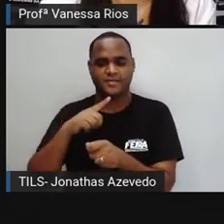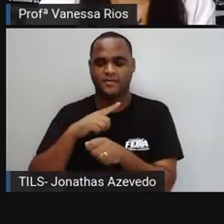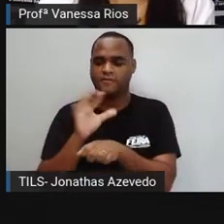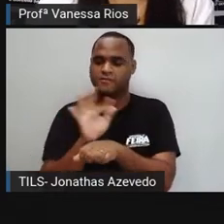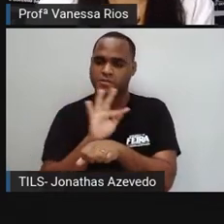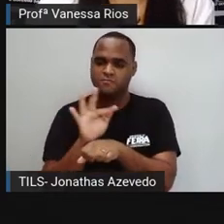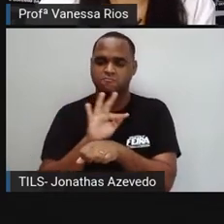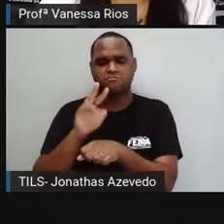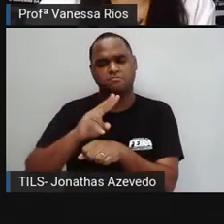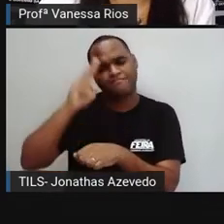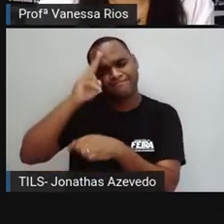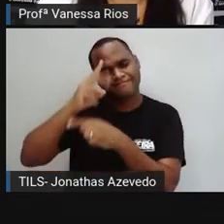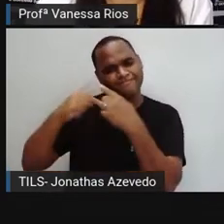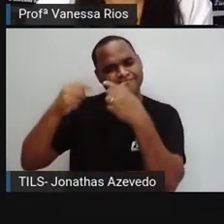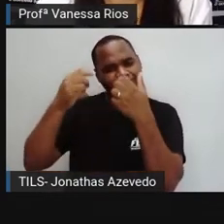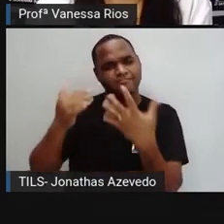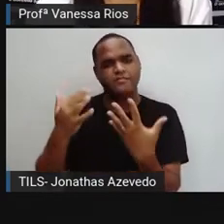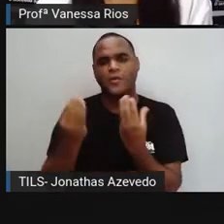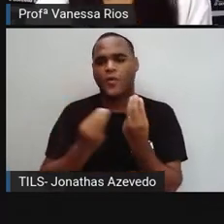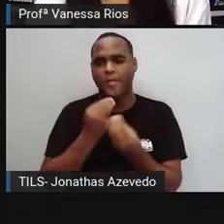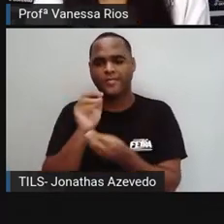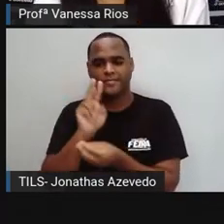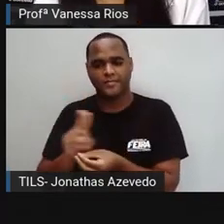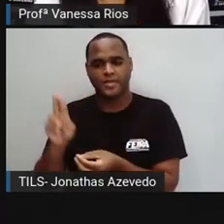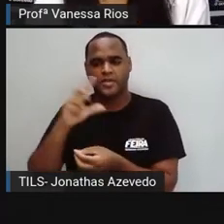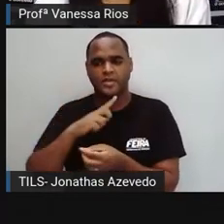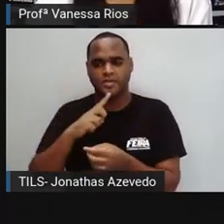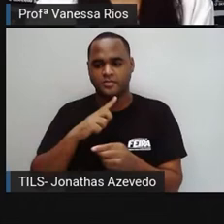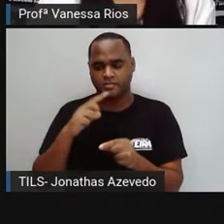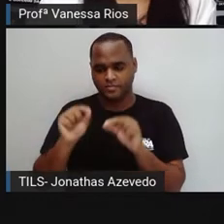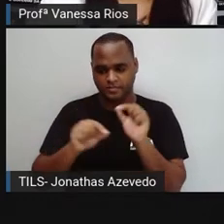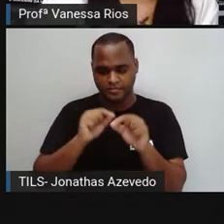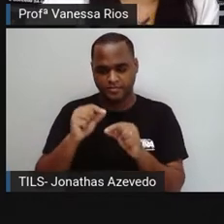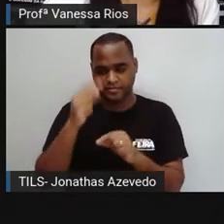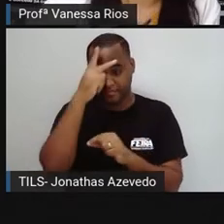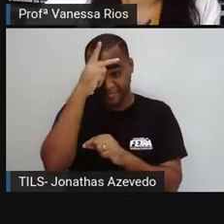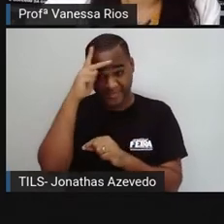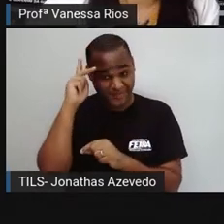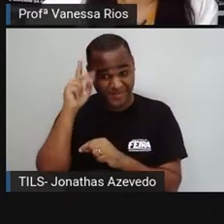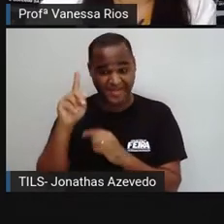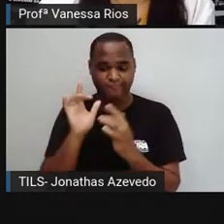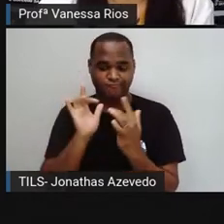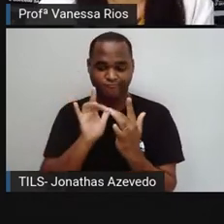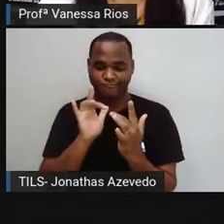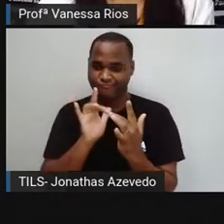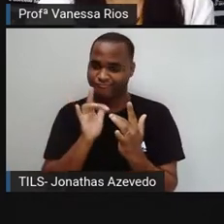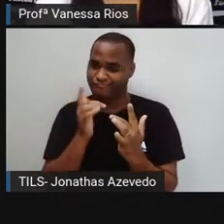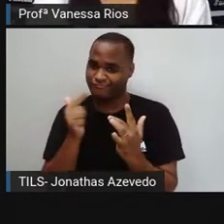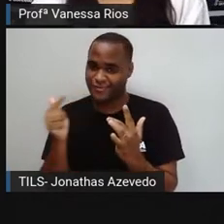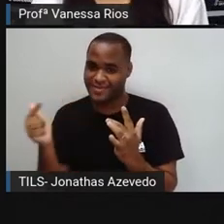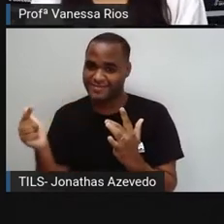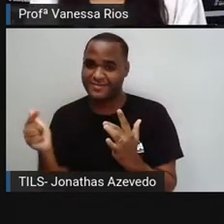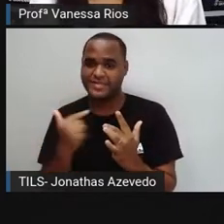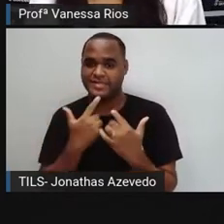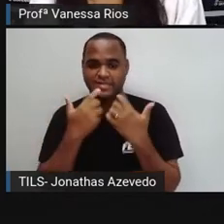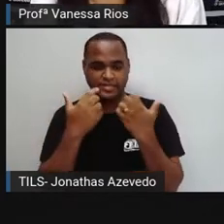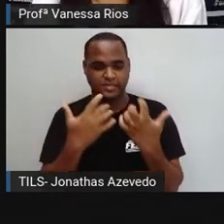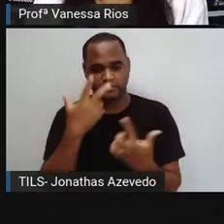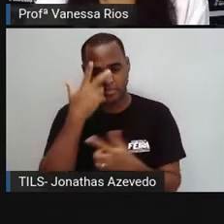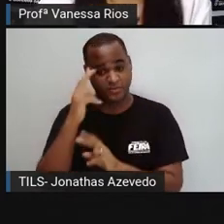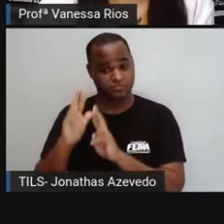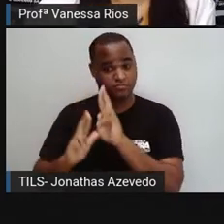aí que ela vai ser utilizada num momento, né? Ou com pessoas que você não tem um grau de intimidade, é para falar com